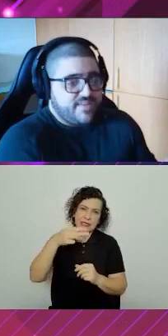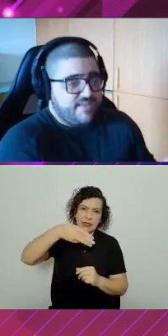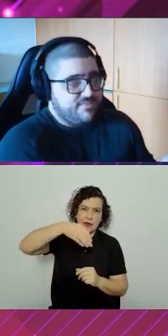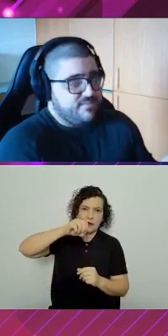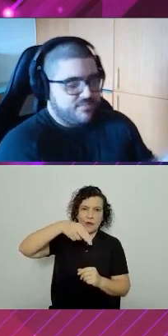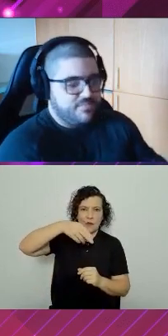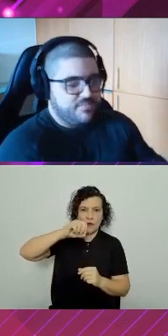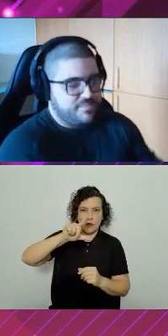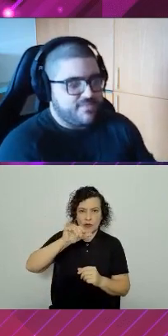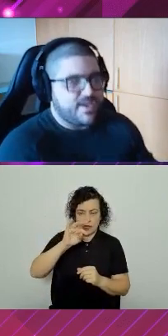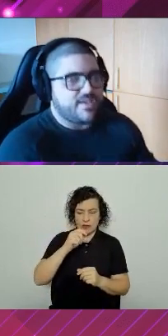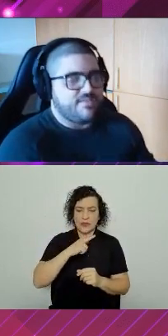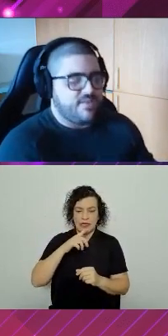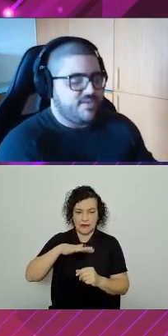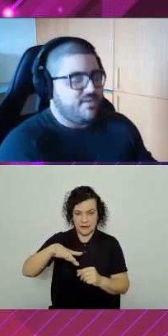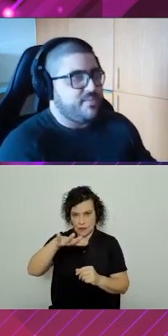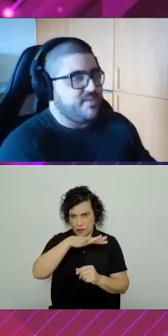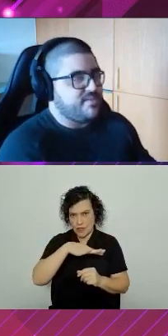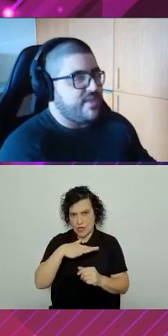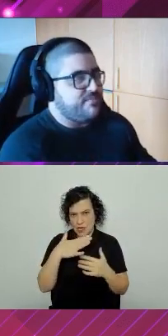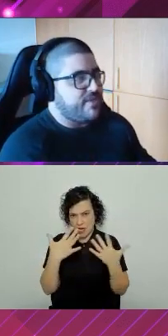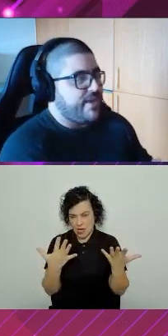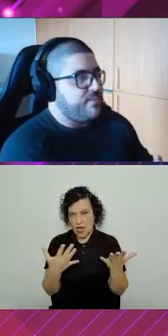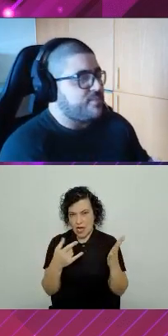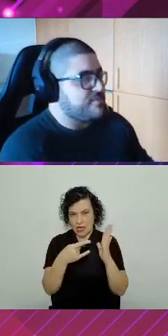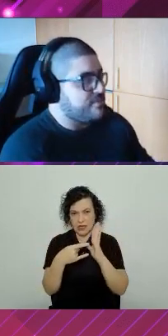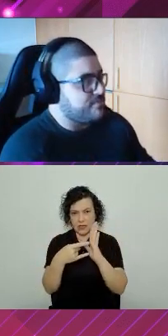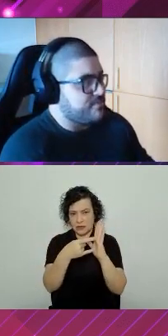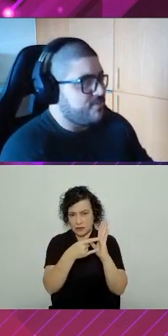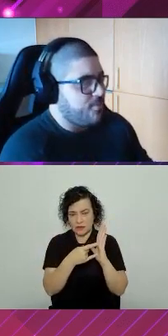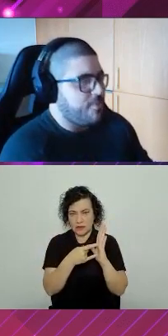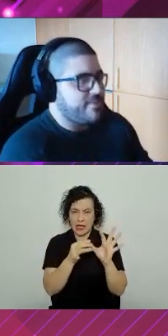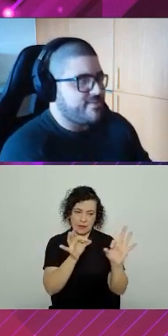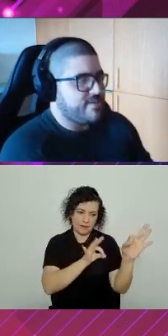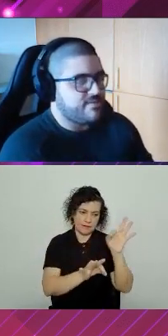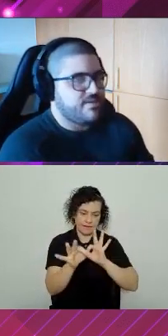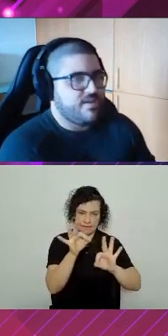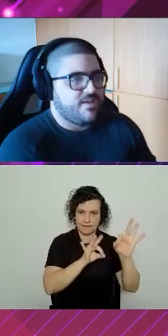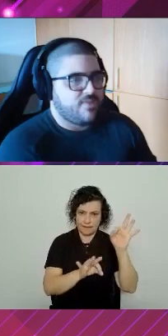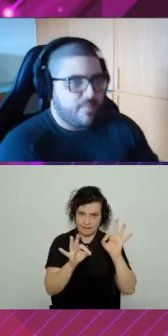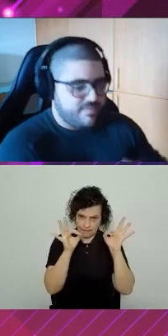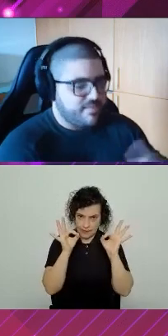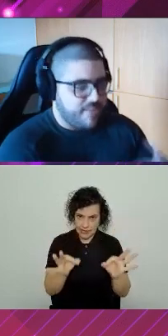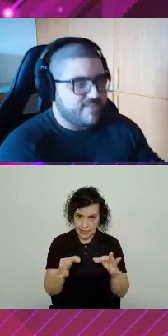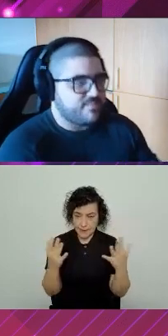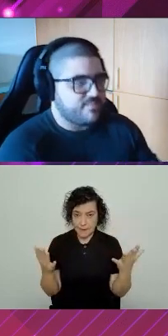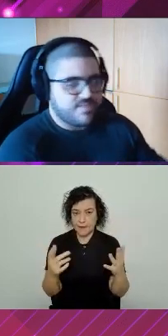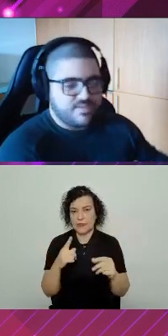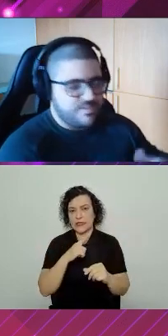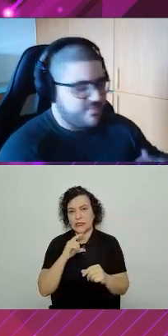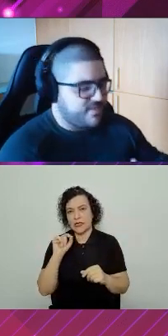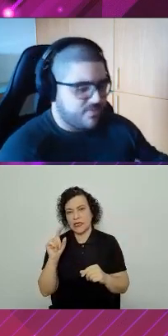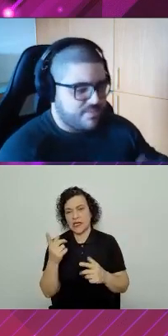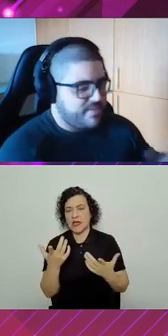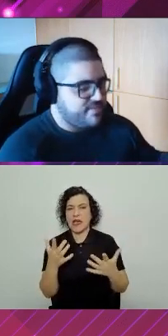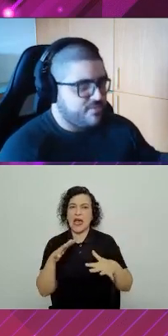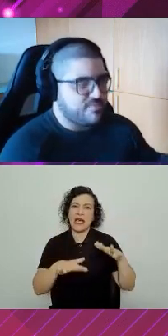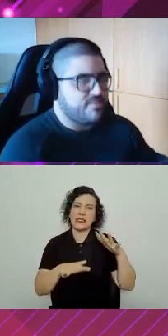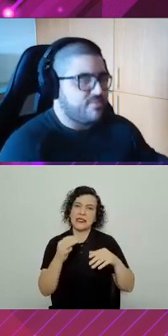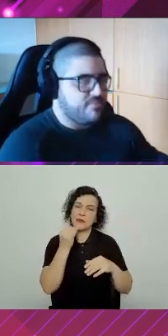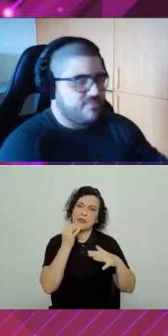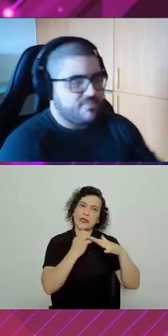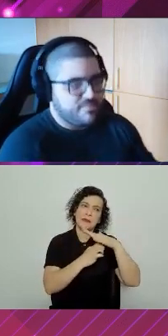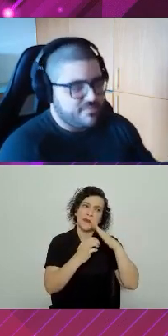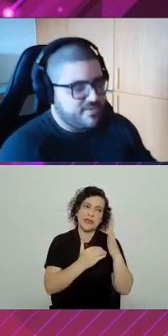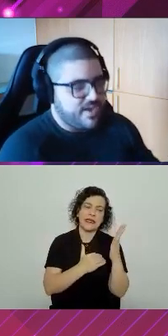ambiente de dev, vamos simplificar aqui. A gente tem um ambiente de dev, um QA e uma produção, normalmente, certo? Normalmente tem mais, pode ser que tem empresa que adota mais, tem